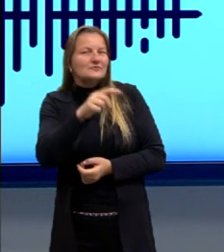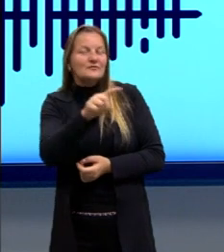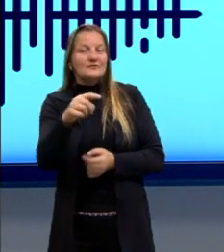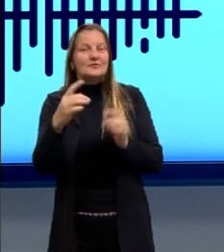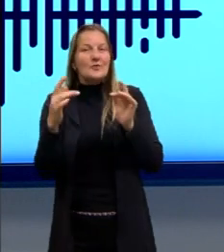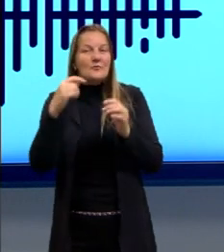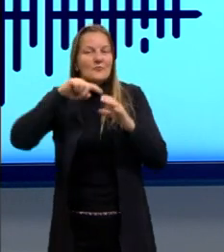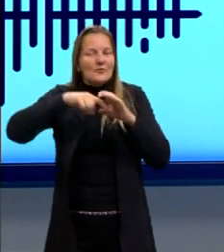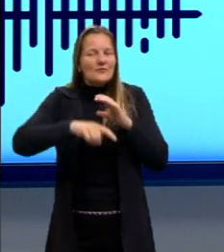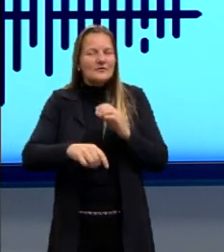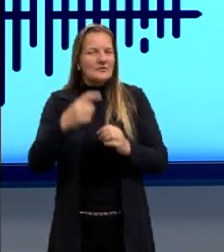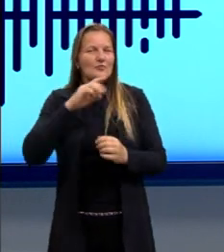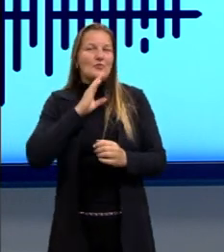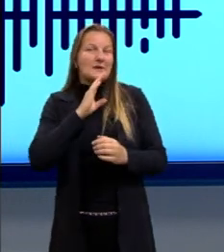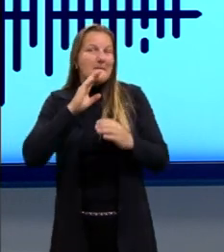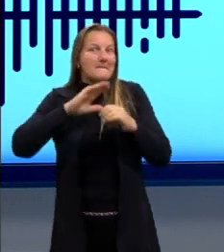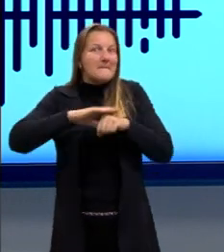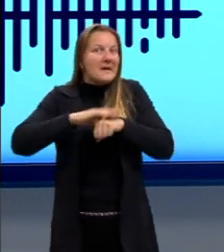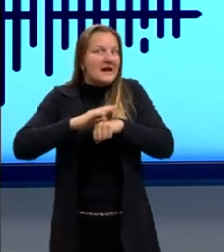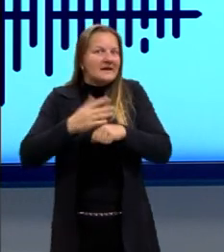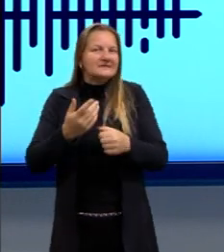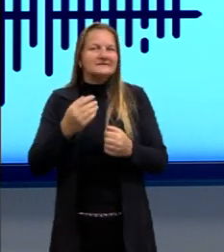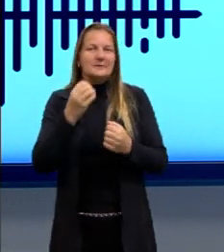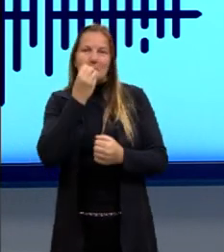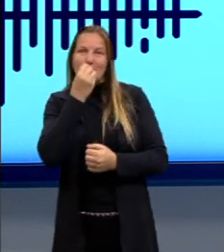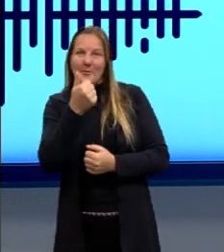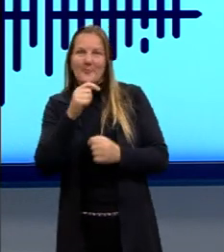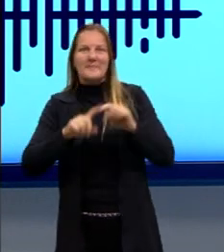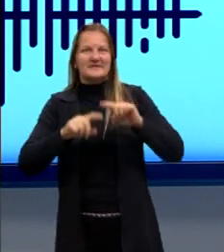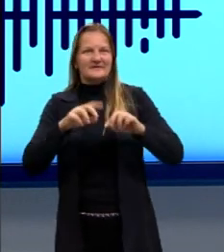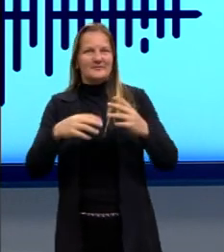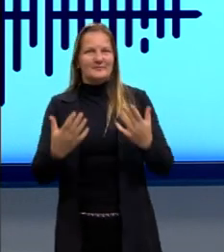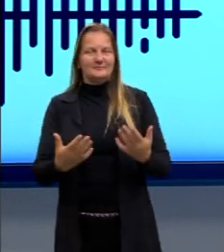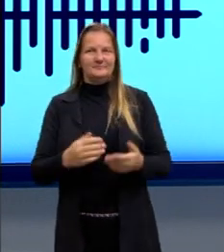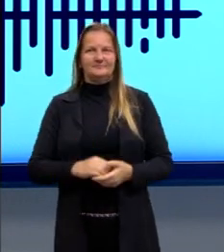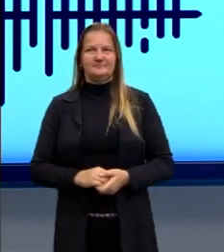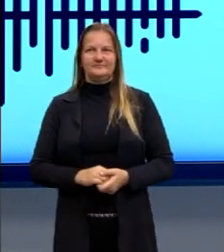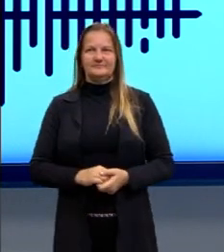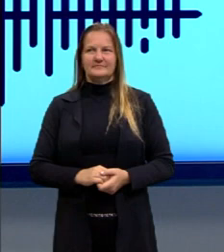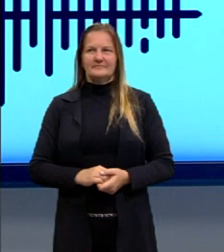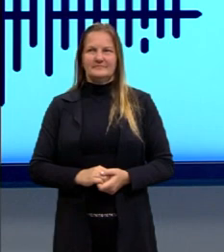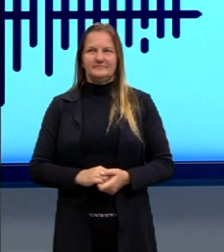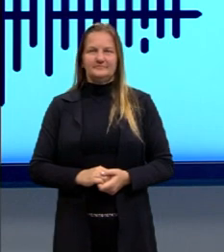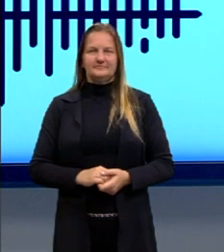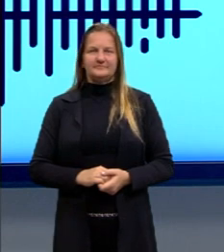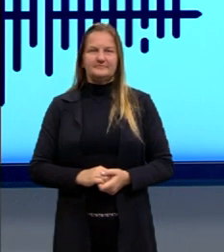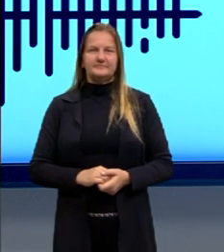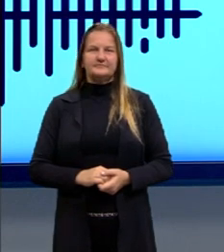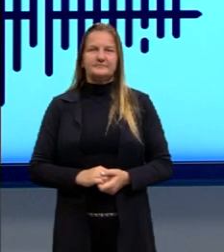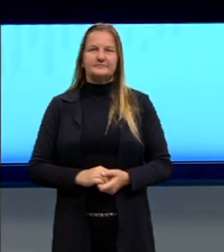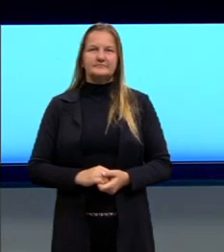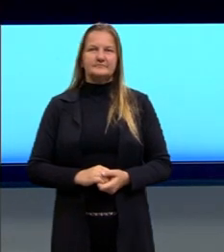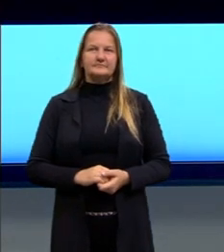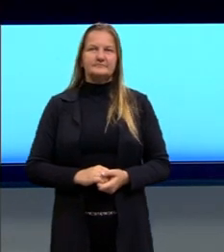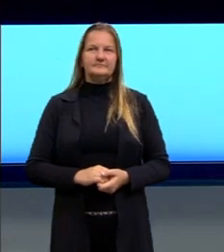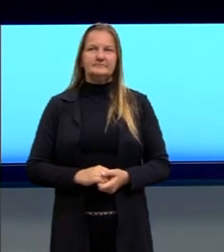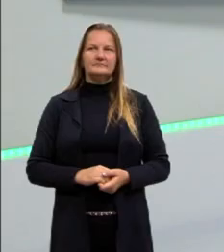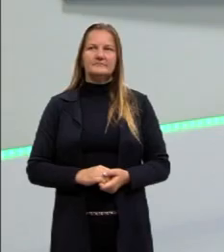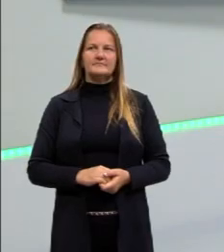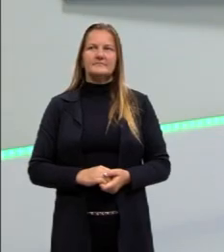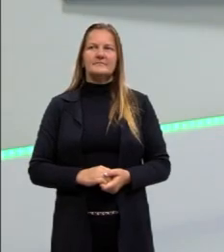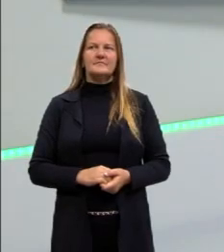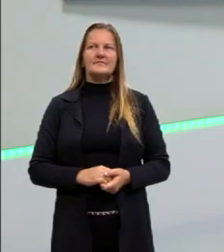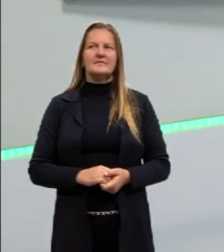aprofundar. Materiais muito bons mesmo. Em alguns assuntos a gente tem. Bom,